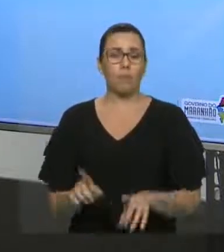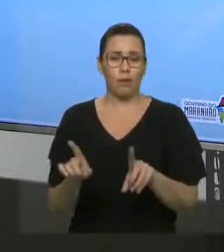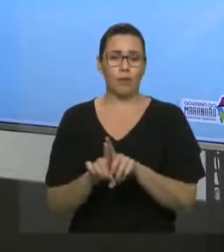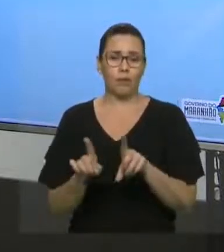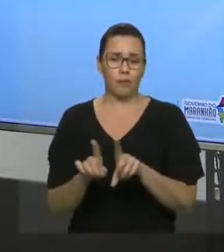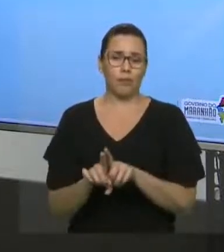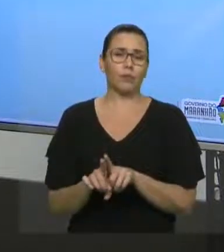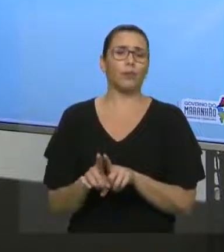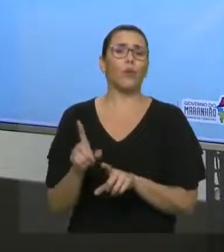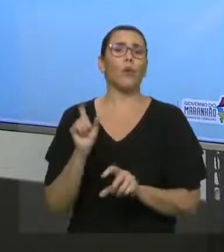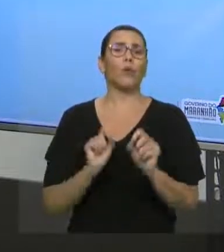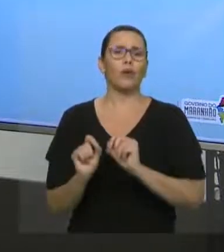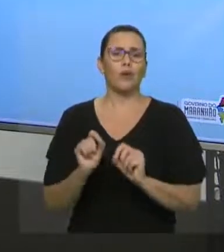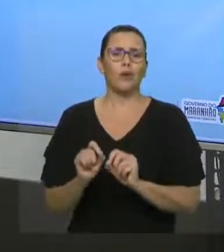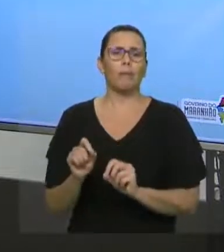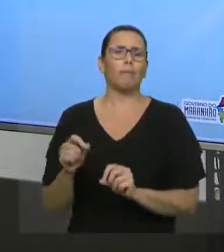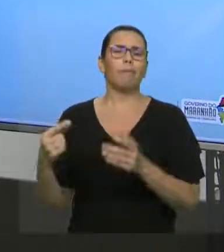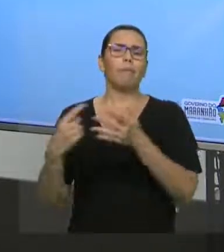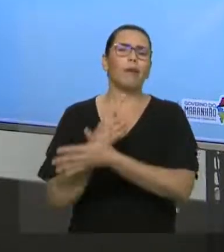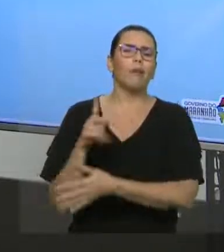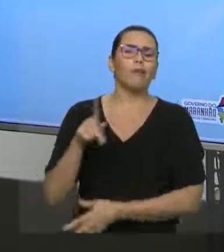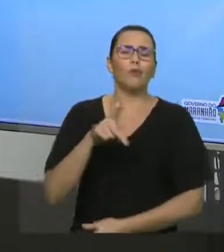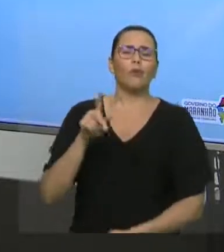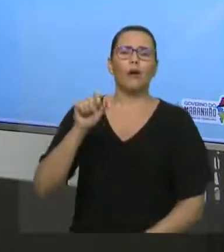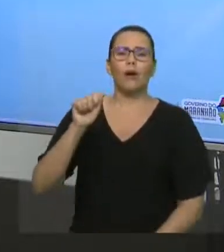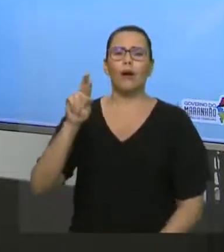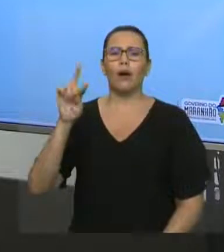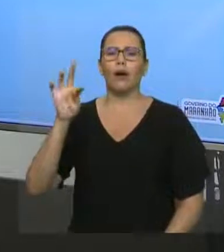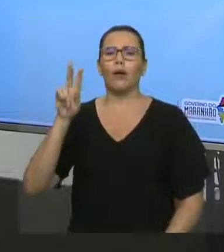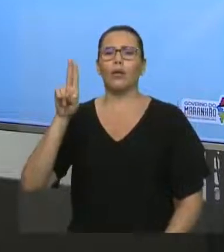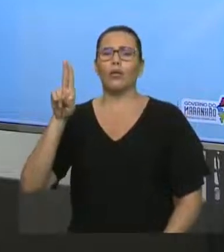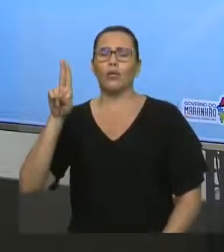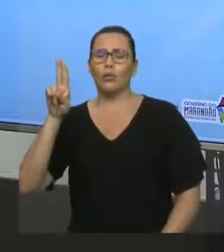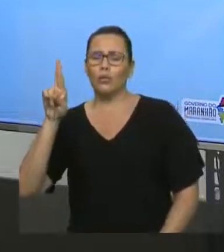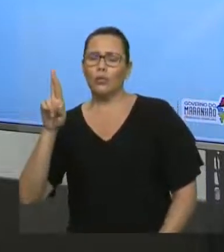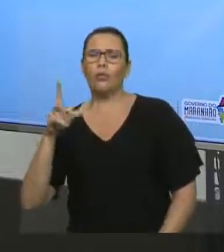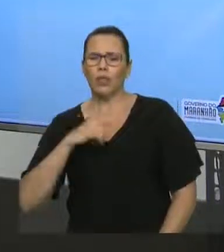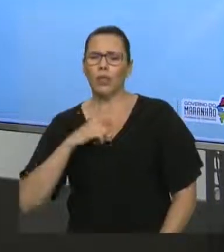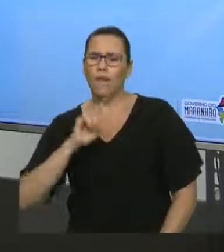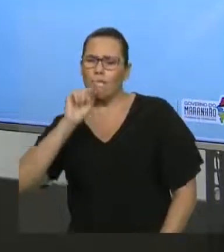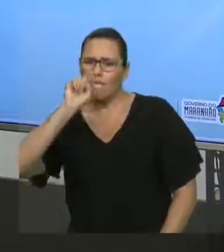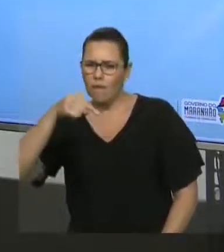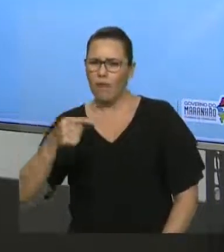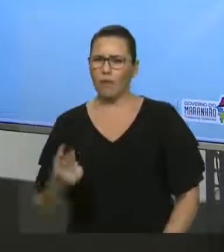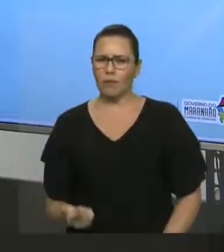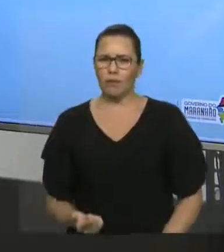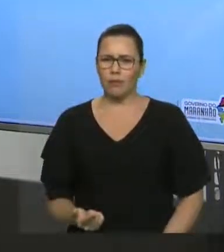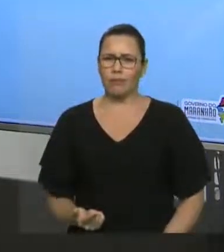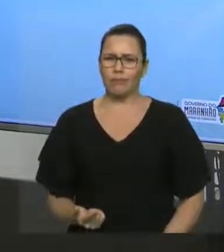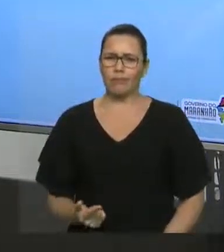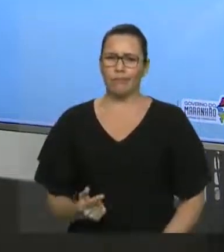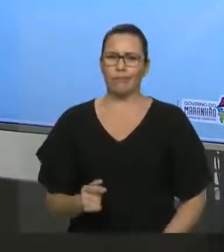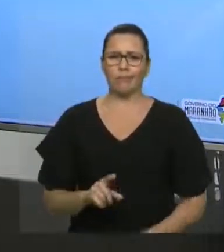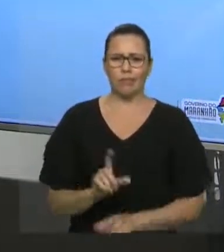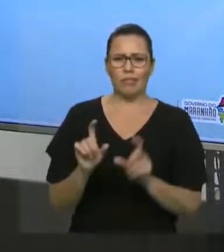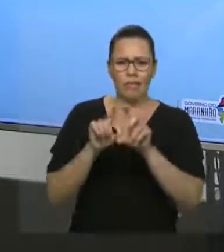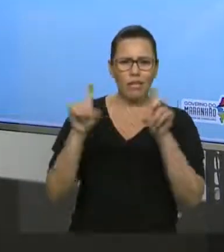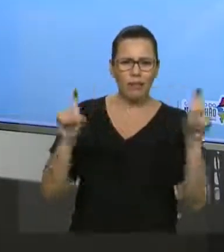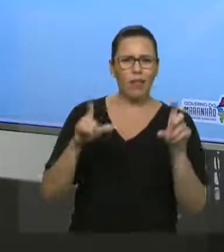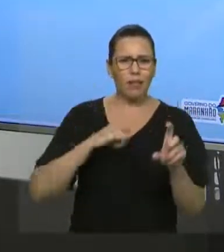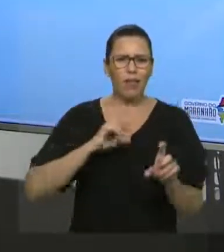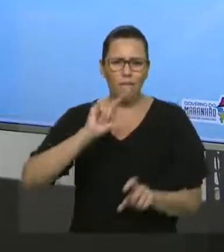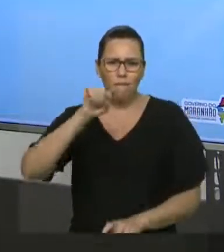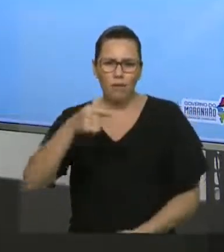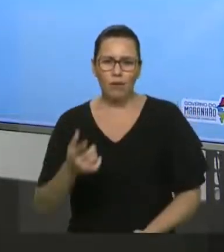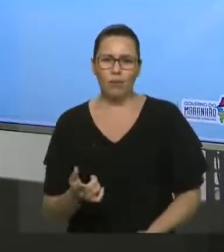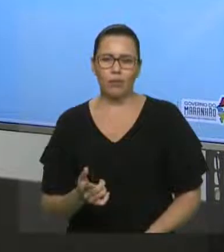Uma pergunta. Professor Arthur, tem vírgula entre essas orações? Vamos lembrar. Vai ser tema das nossas próximas aulas. Nesse caso, a vírgula